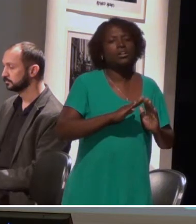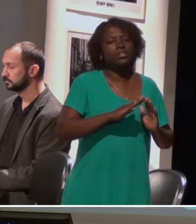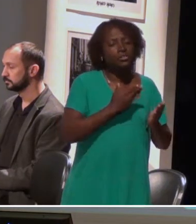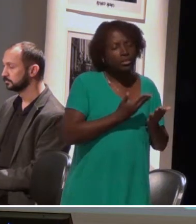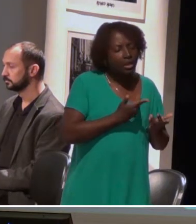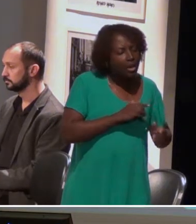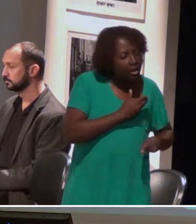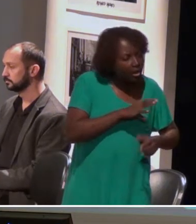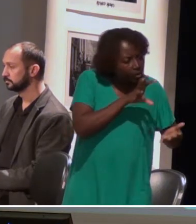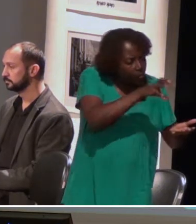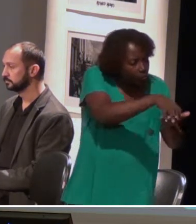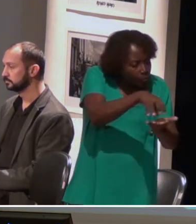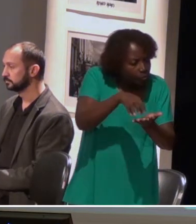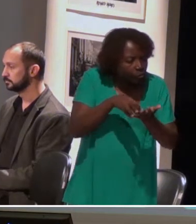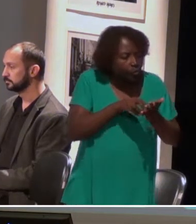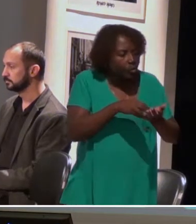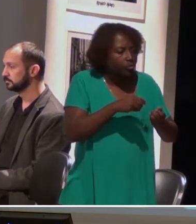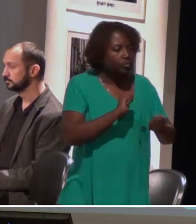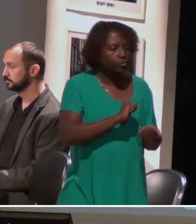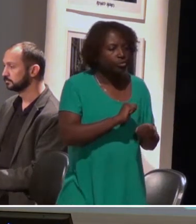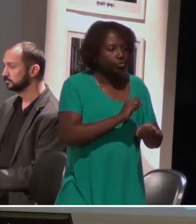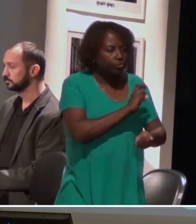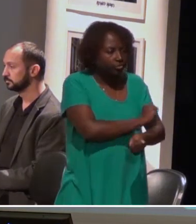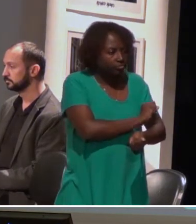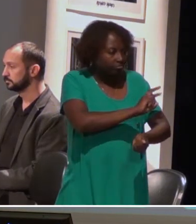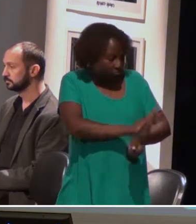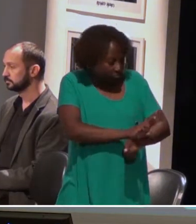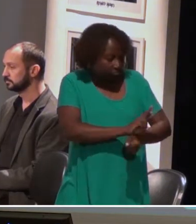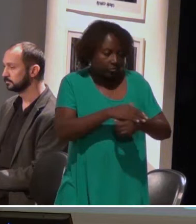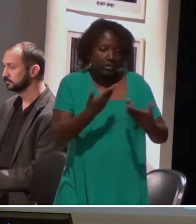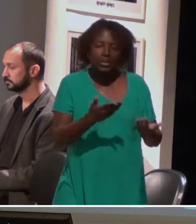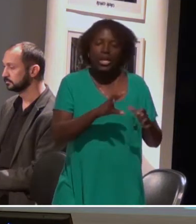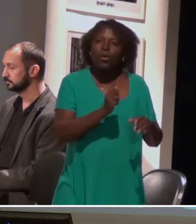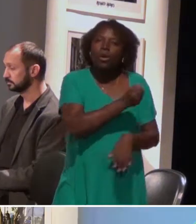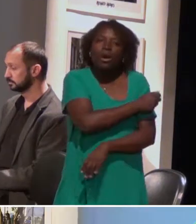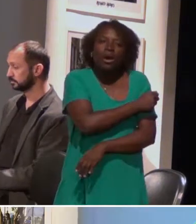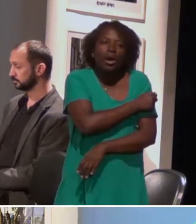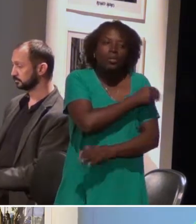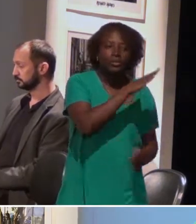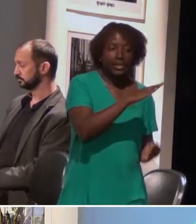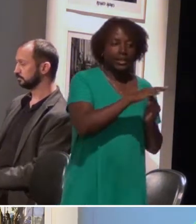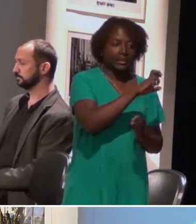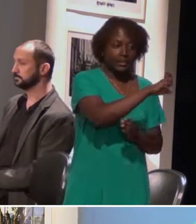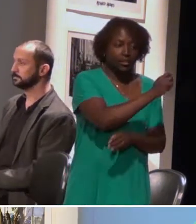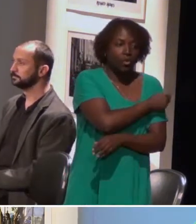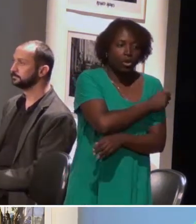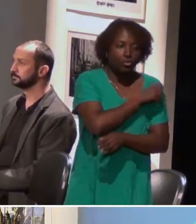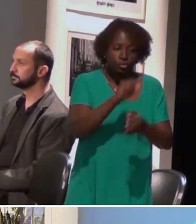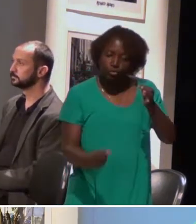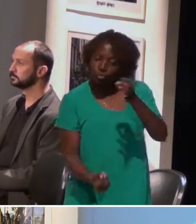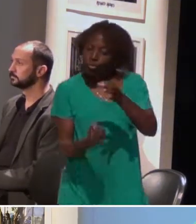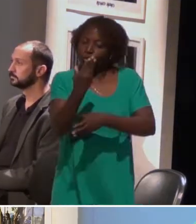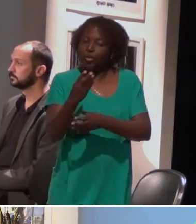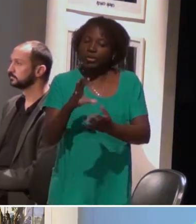Então, em cada escola, onde tem um grupo de até de cinco alunos surdos, é criada uma sala de recursos